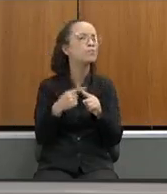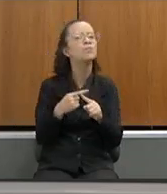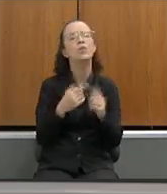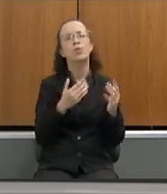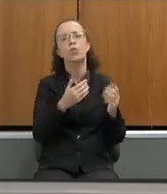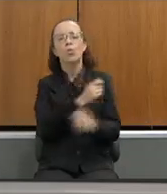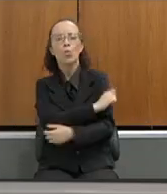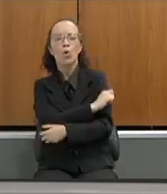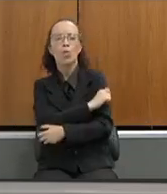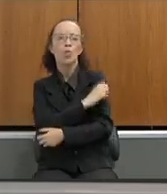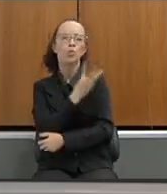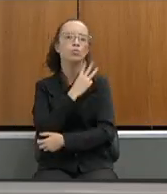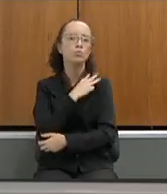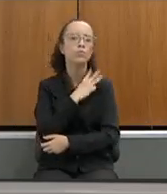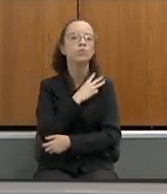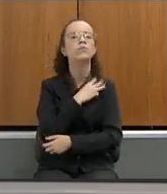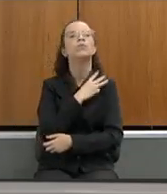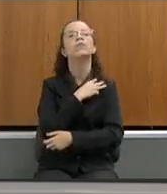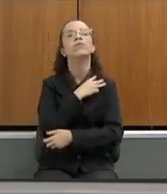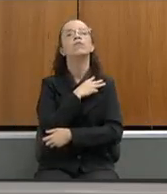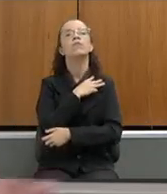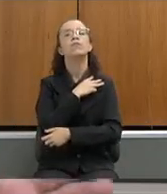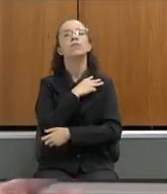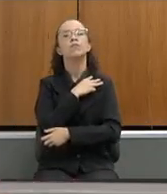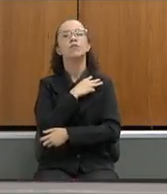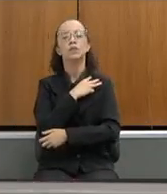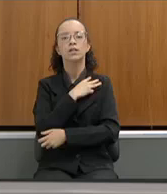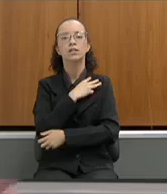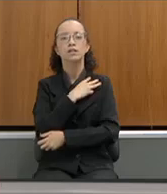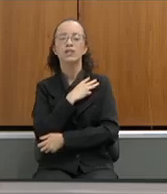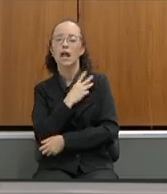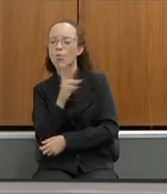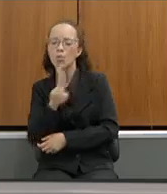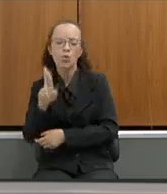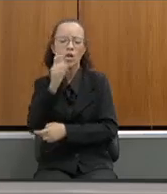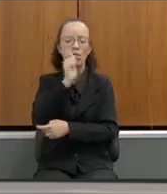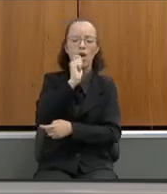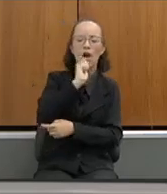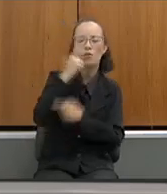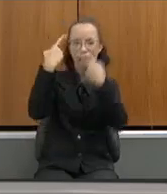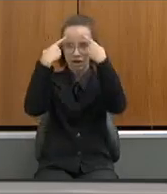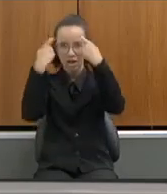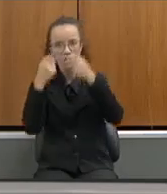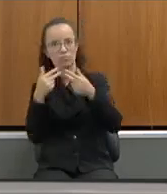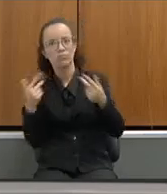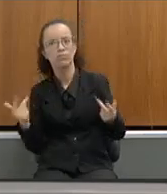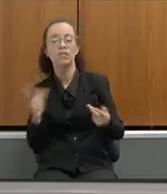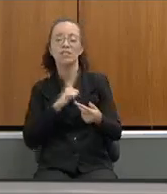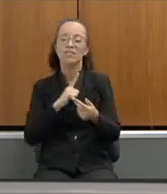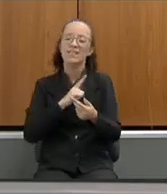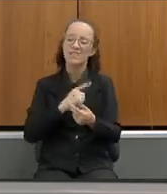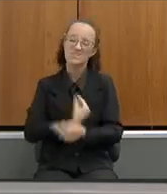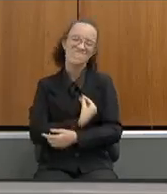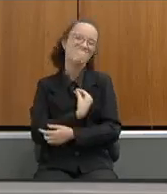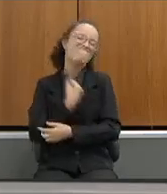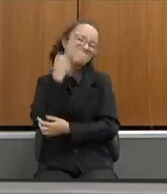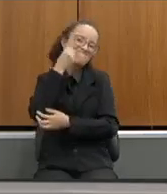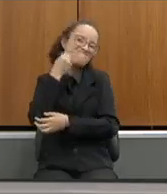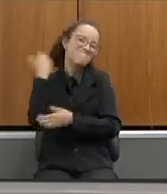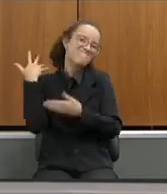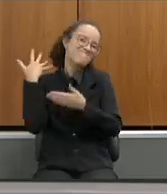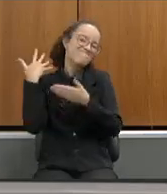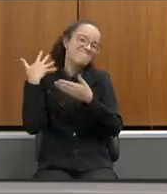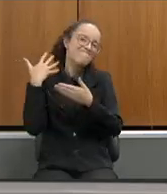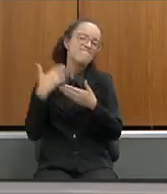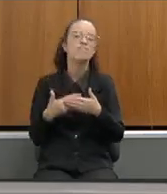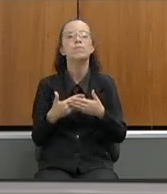do ensino médio que está envolvido com as drogas ou com qualquer parte de violência ele já tem uma trajetória então é um trabalho que